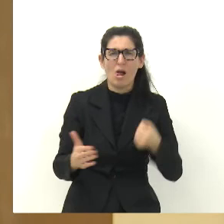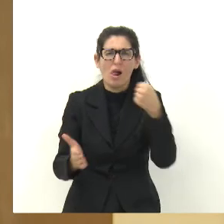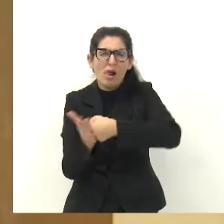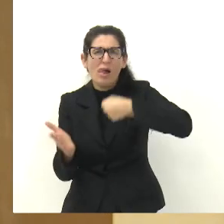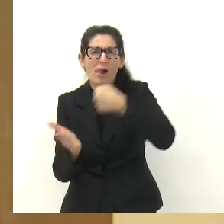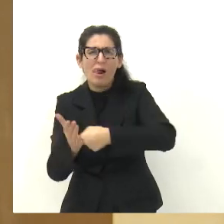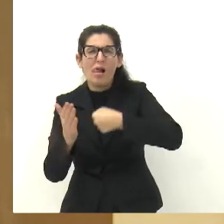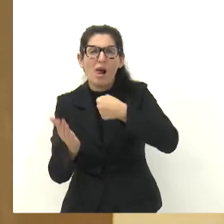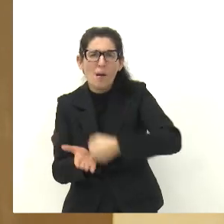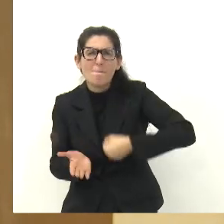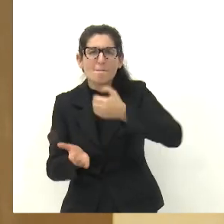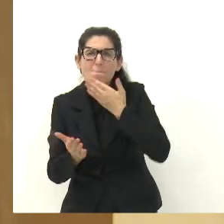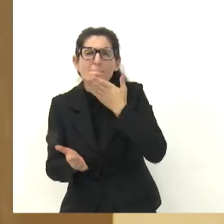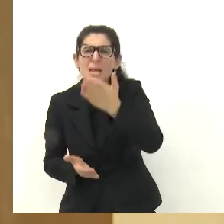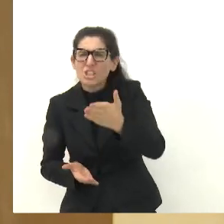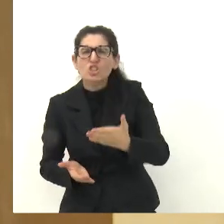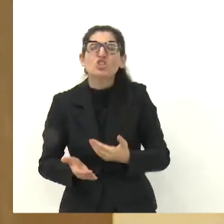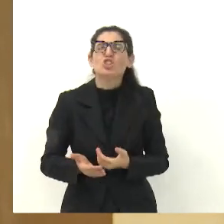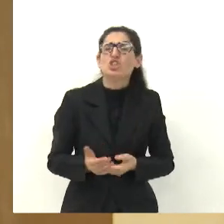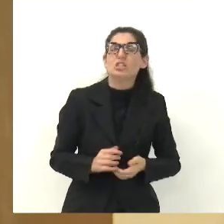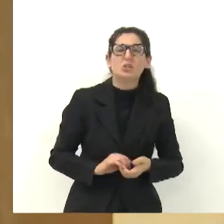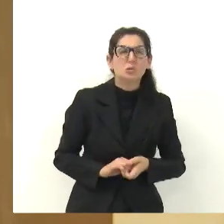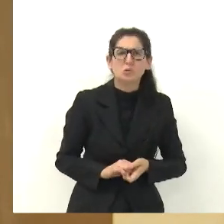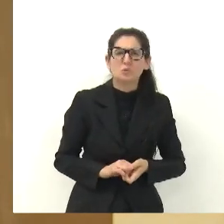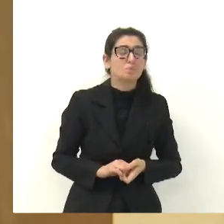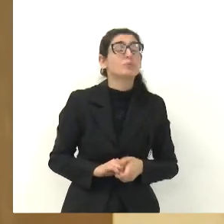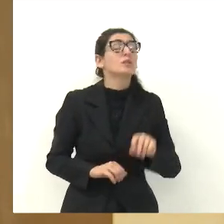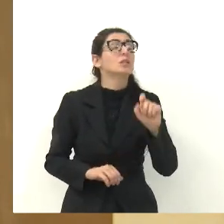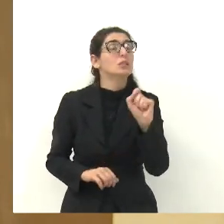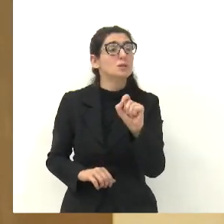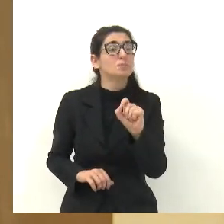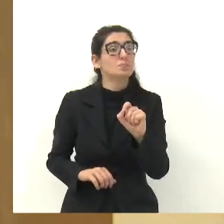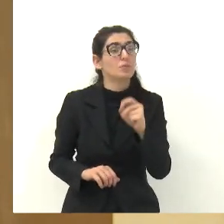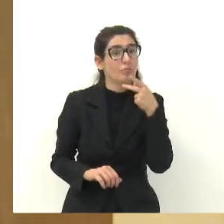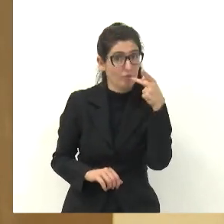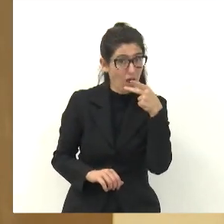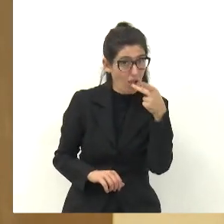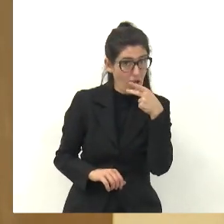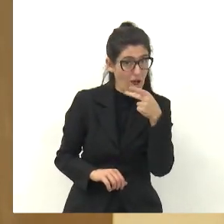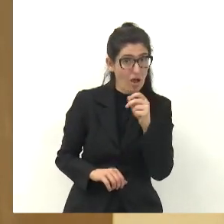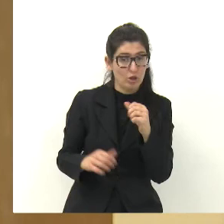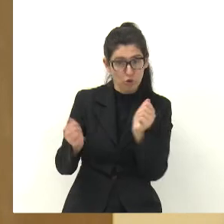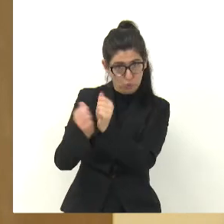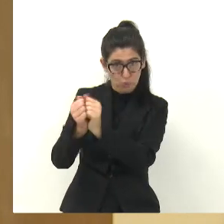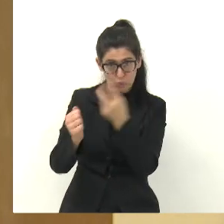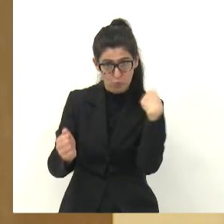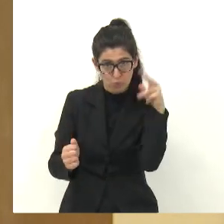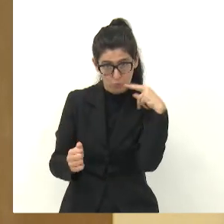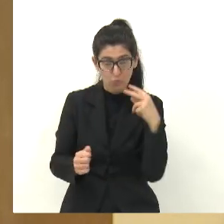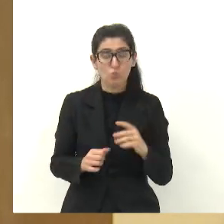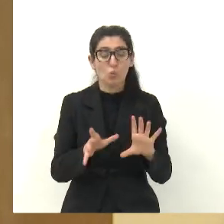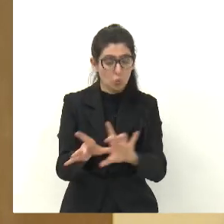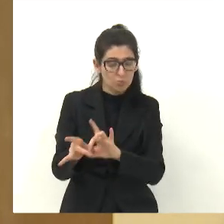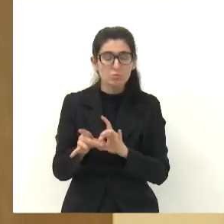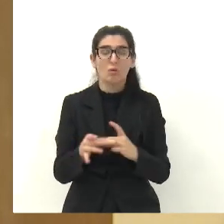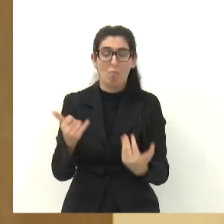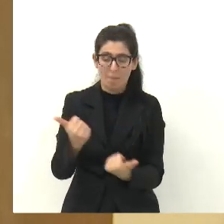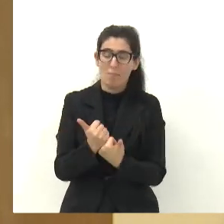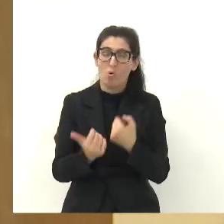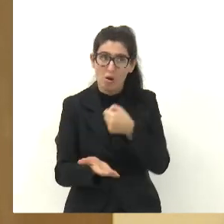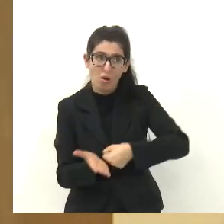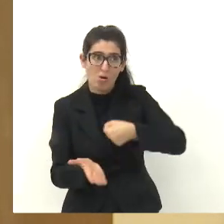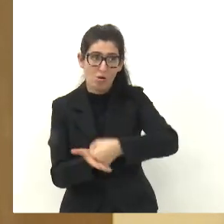reivindicando, conversando lá com os responsáveis do SAAI, e dizer que nós vamos estar juntos, cobrando aí para vocês, moradores.